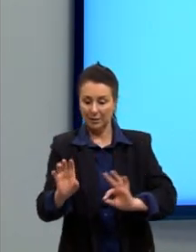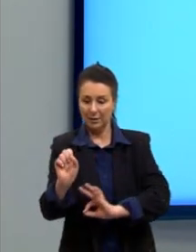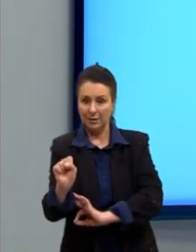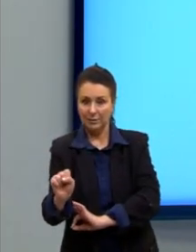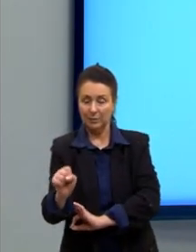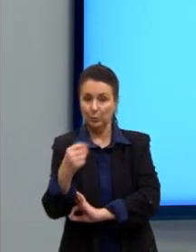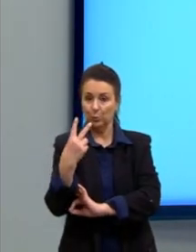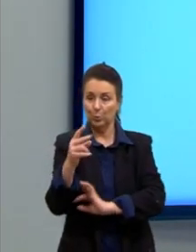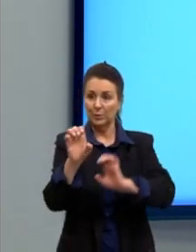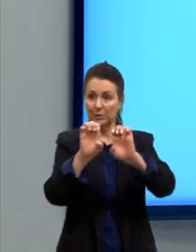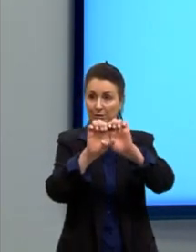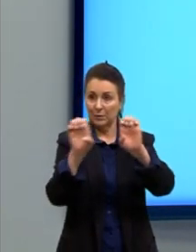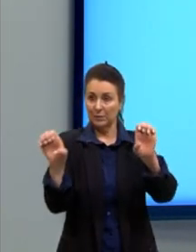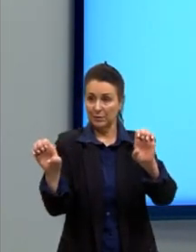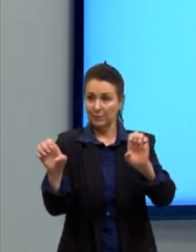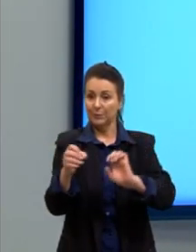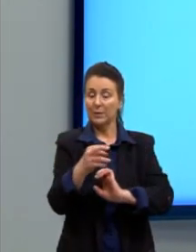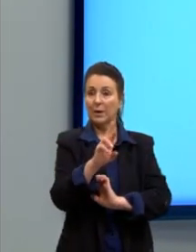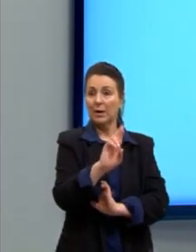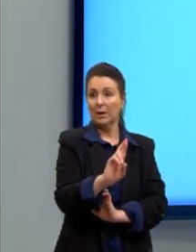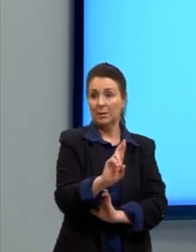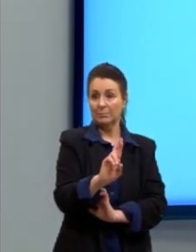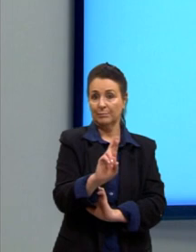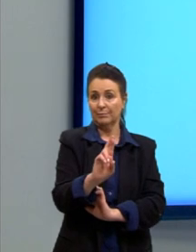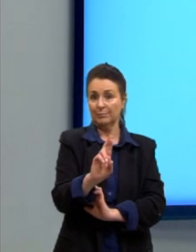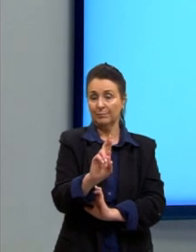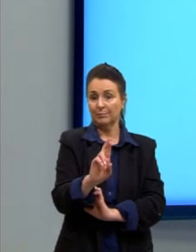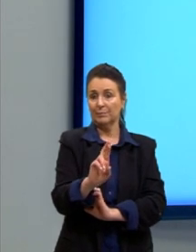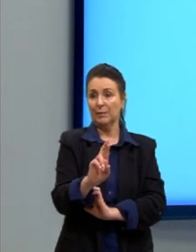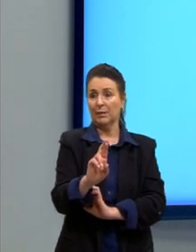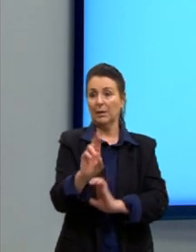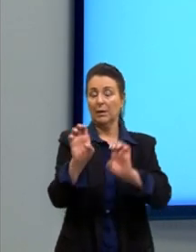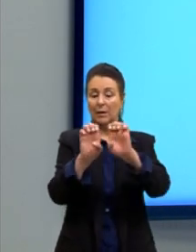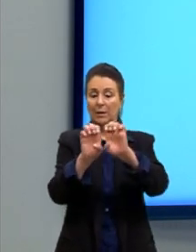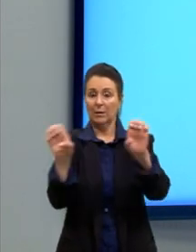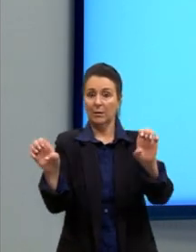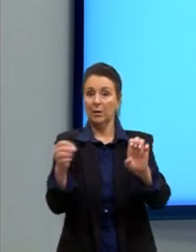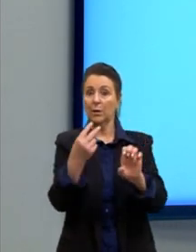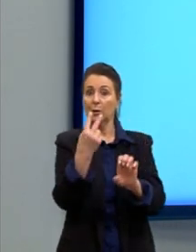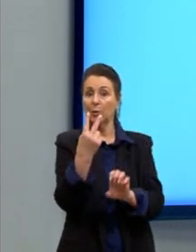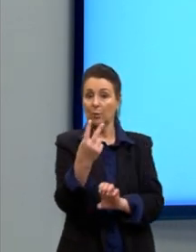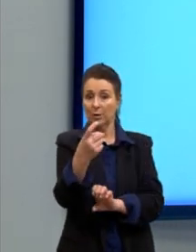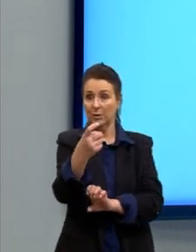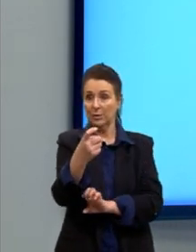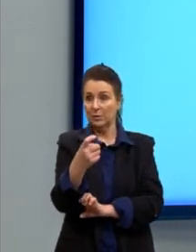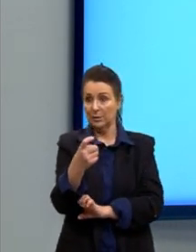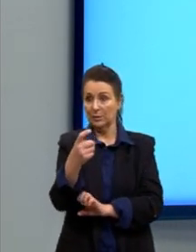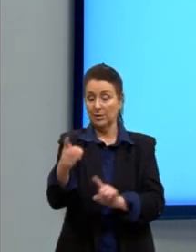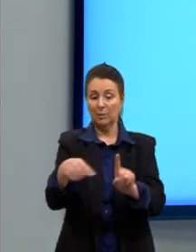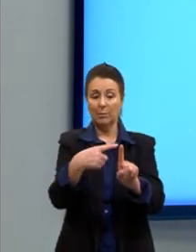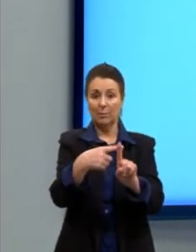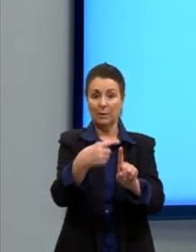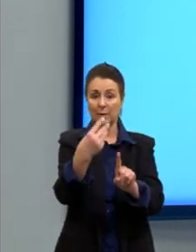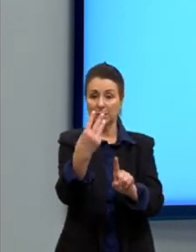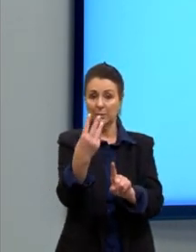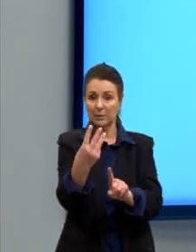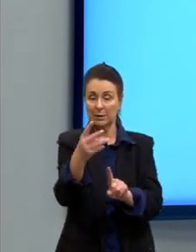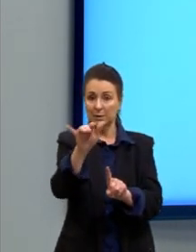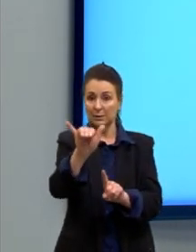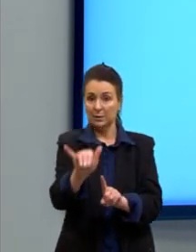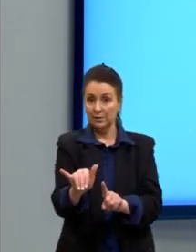equações, né? A primeira reta, ela tem, então, a equação 2X mais 3Y